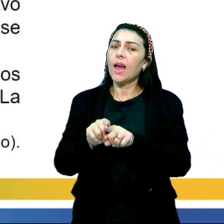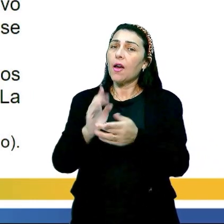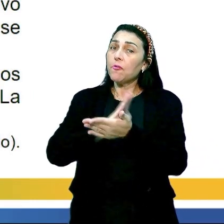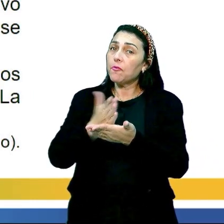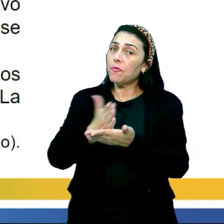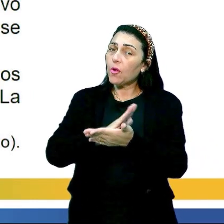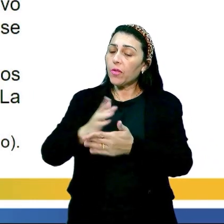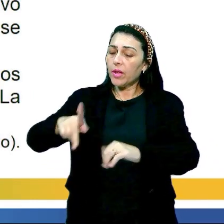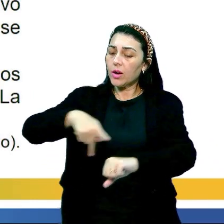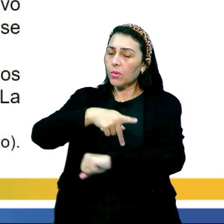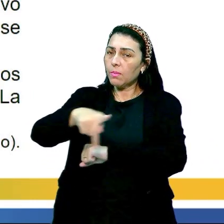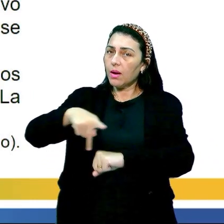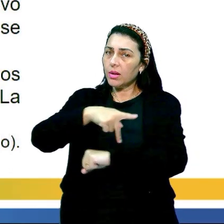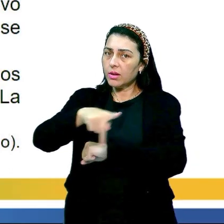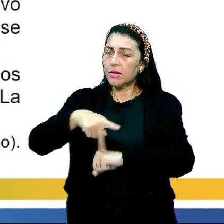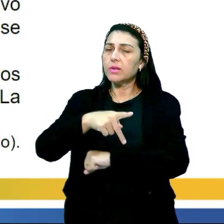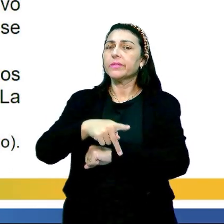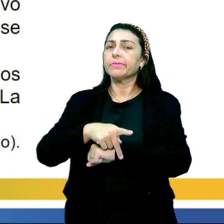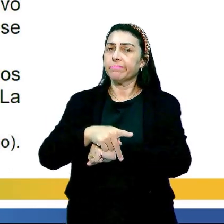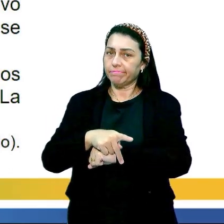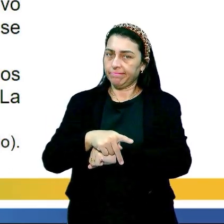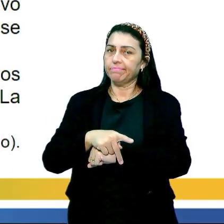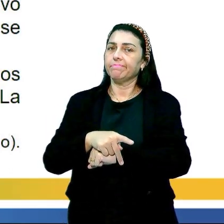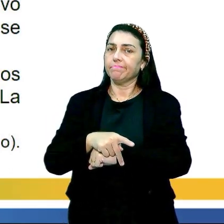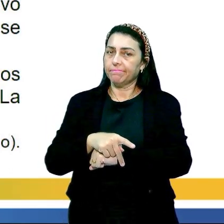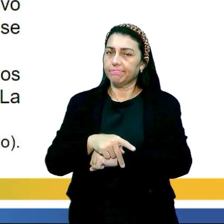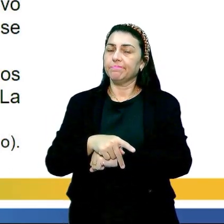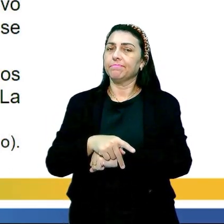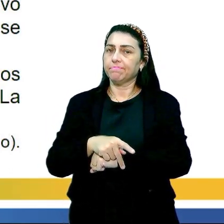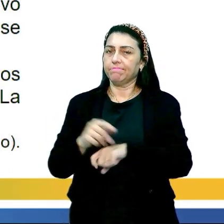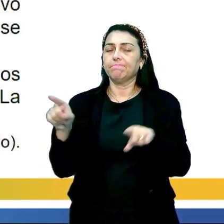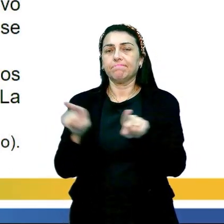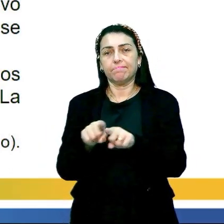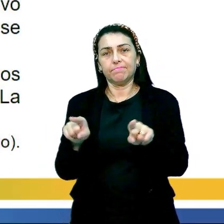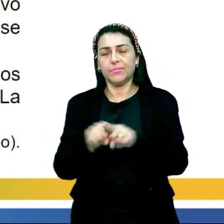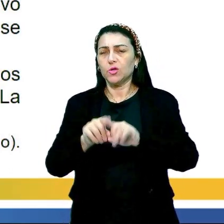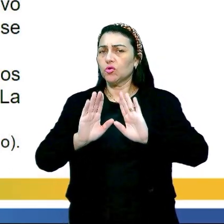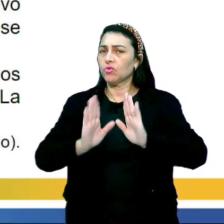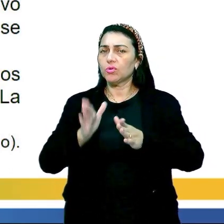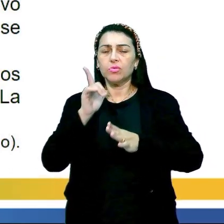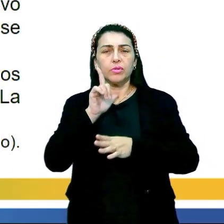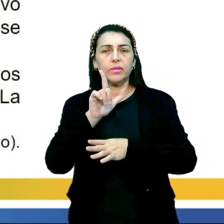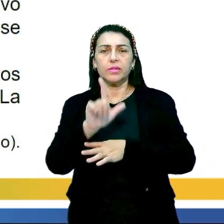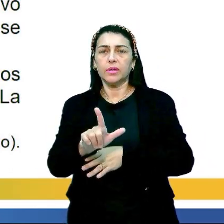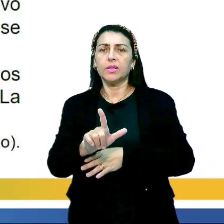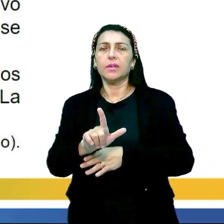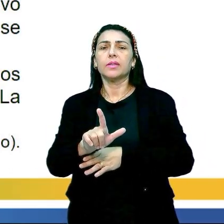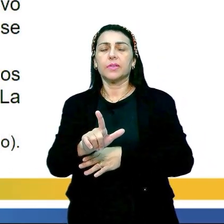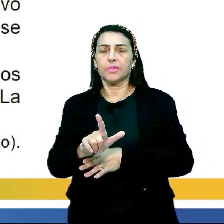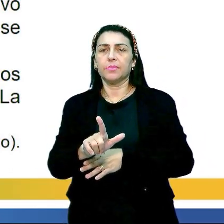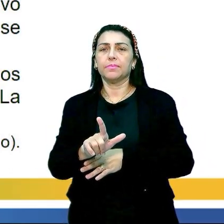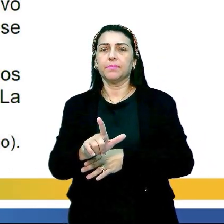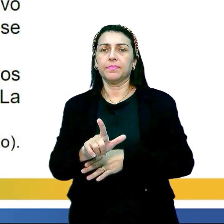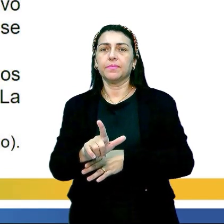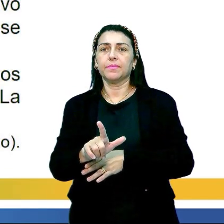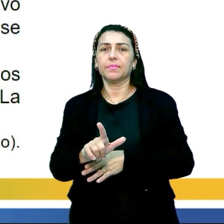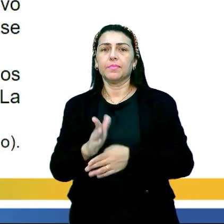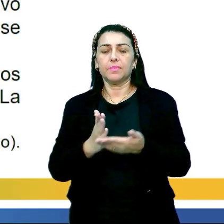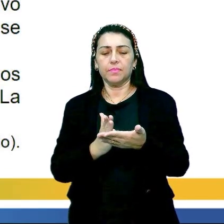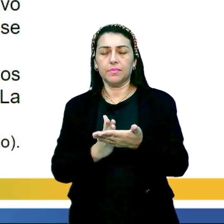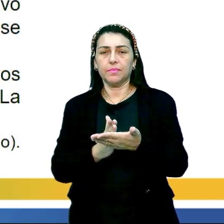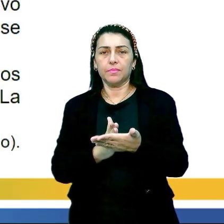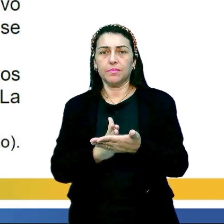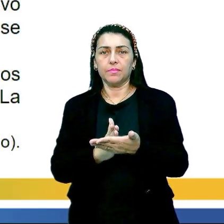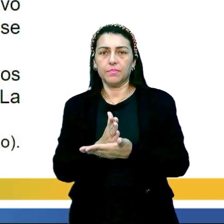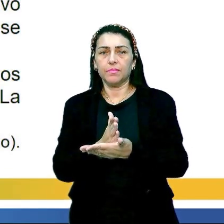fronteira do país. Ou seja, a partir do século XX, o tango, né, ele já ganha esse destaque. Então, ele ultrapassa a fronteira do